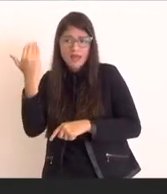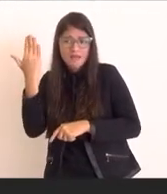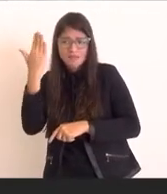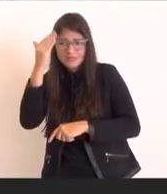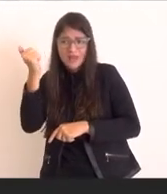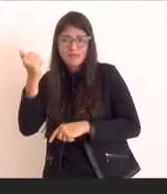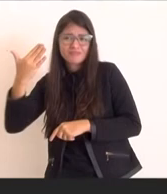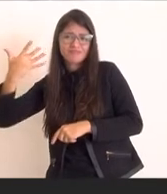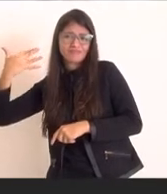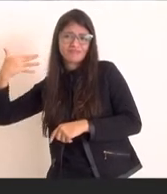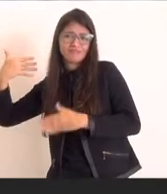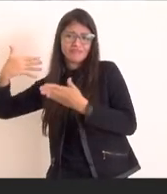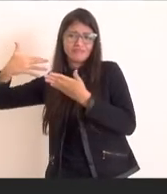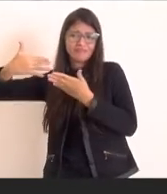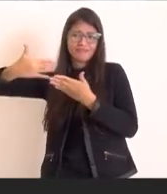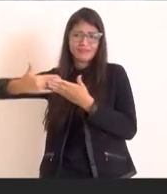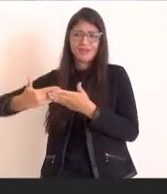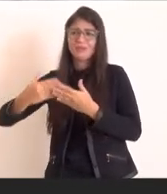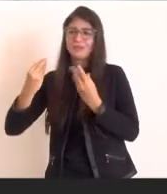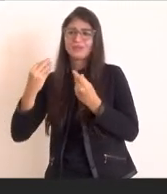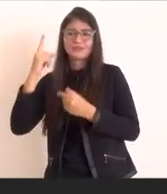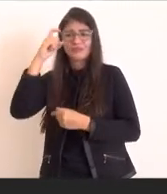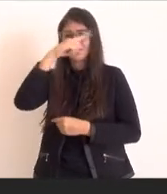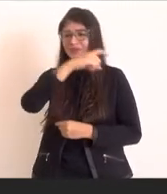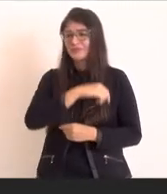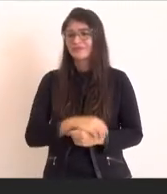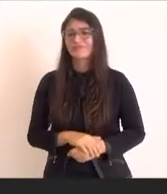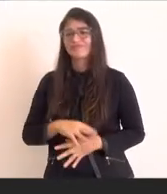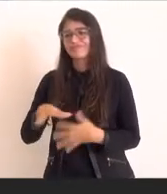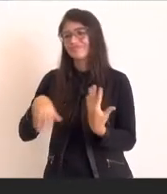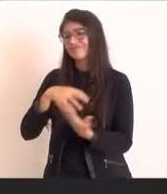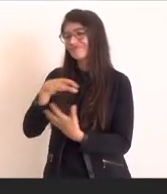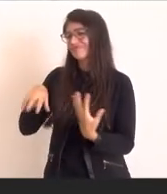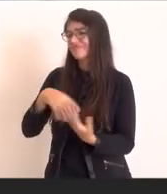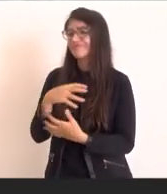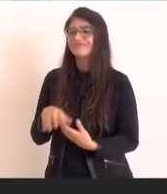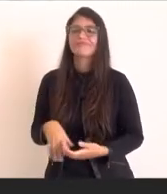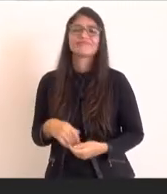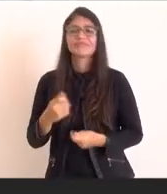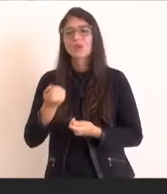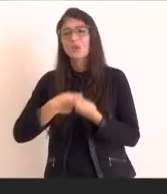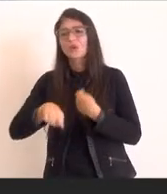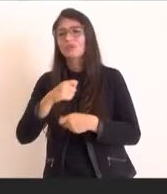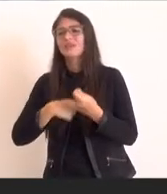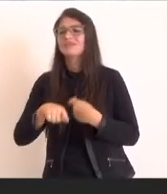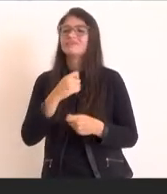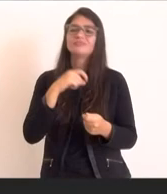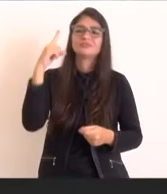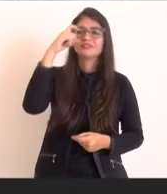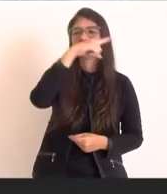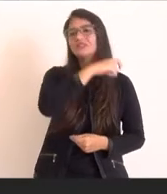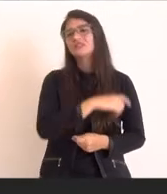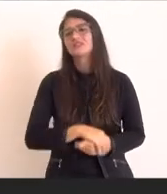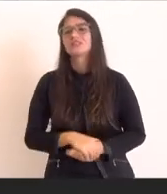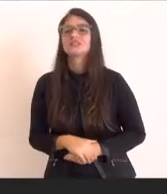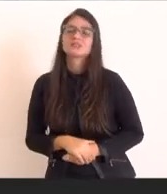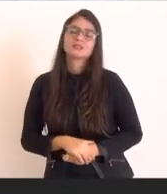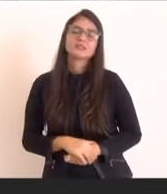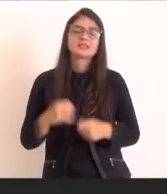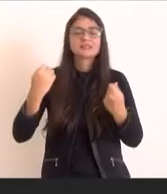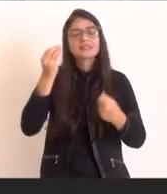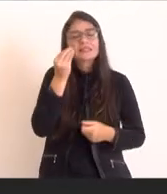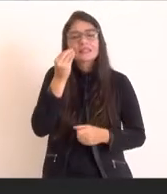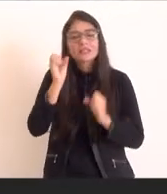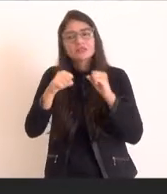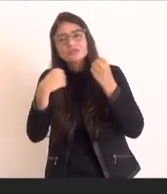eventualmente algumas muito cruéis, muito demoradas pra restabilizar a economia, como agora estamos nesse último período recuperando a economia do